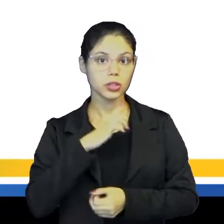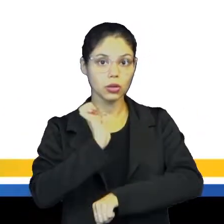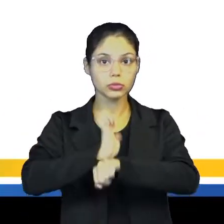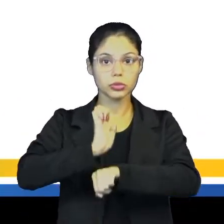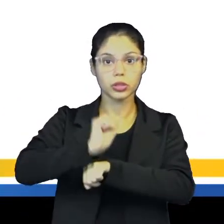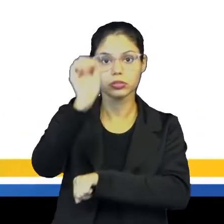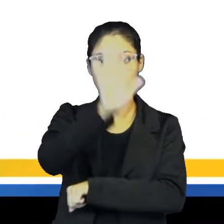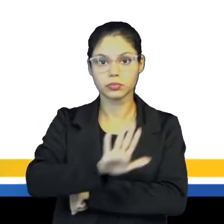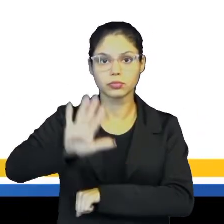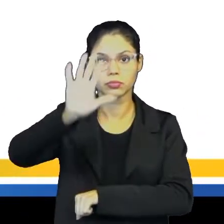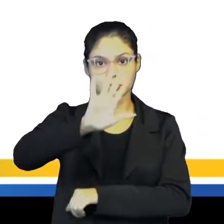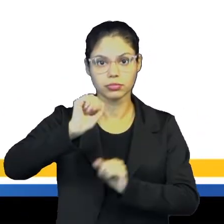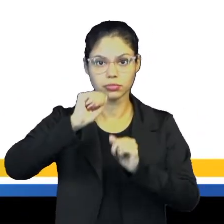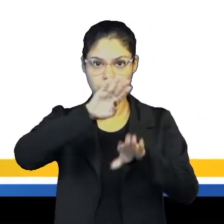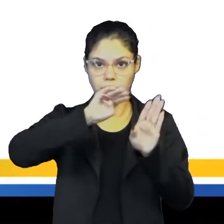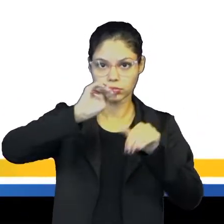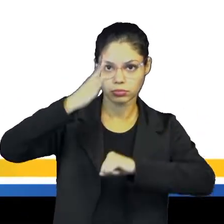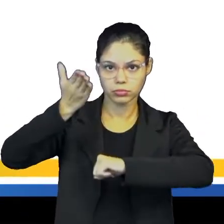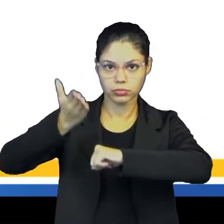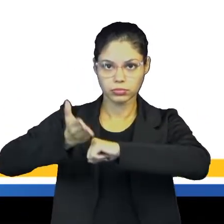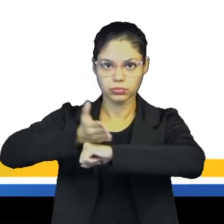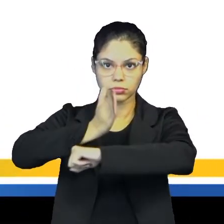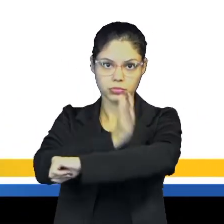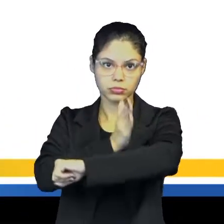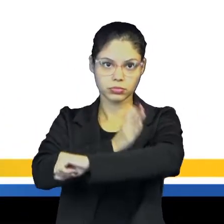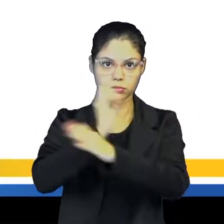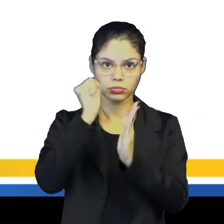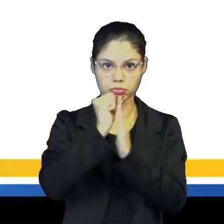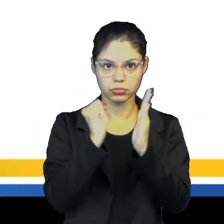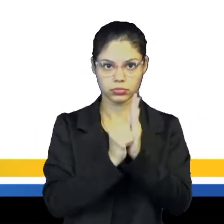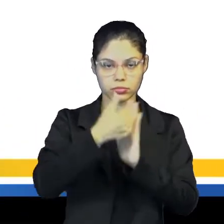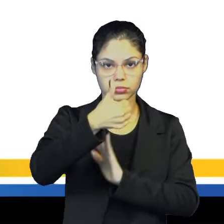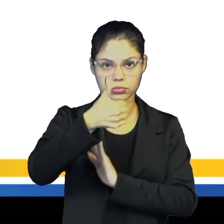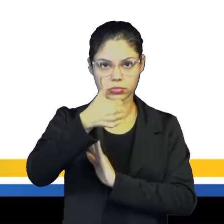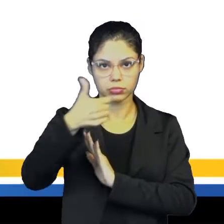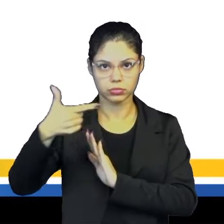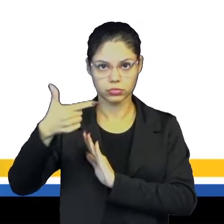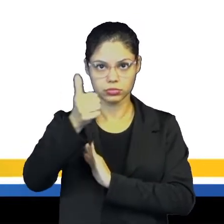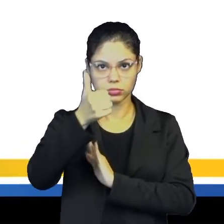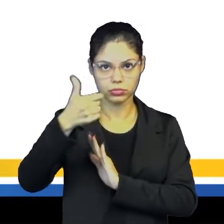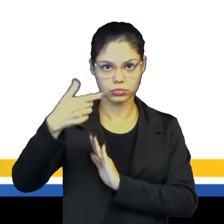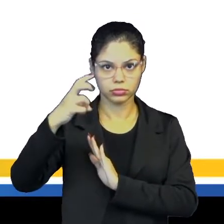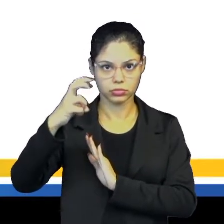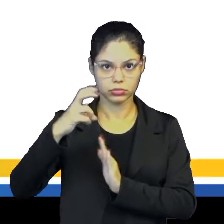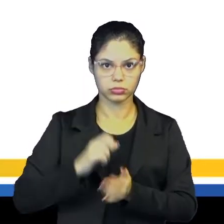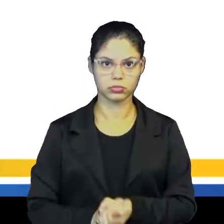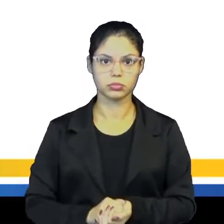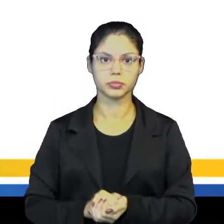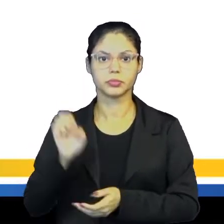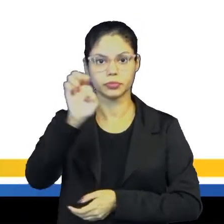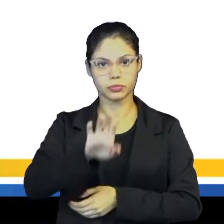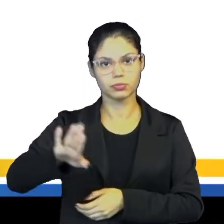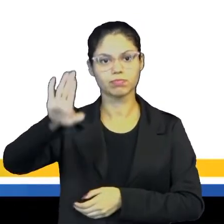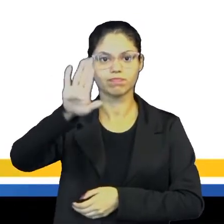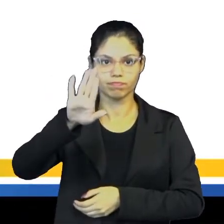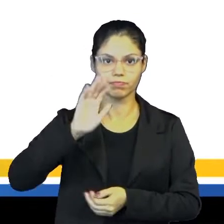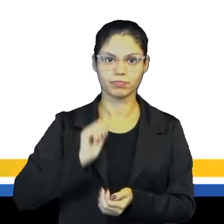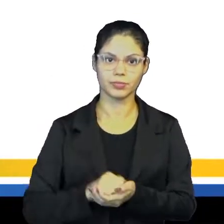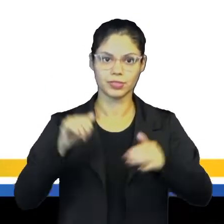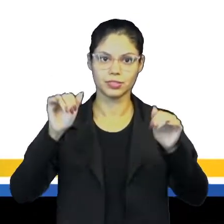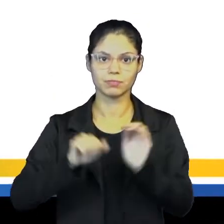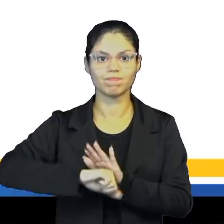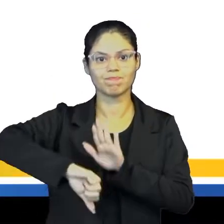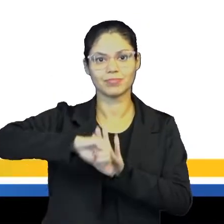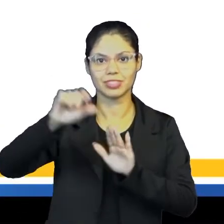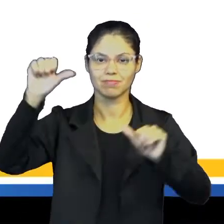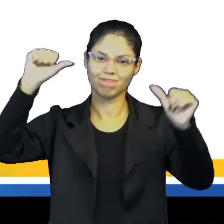Baixa Idade Média, nos séculos XII a XV, na Europa Ocidental. É a crise do sistema feudal,